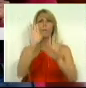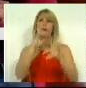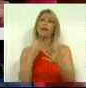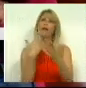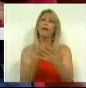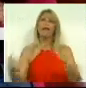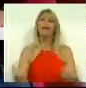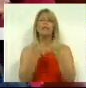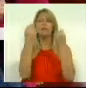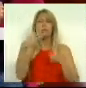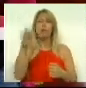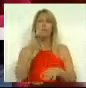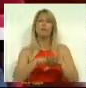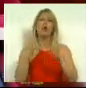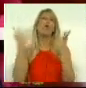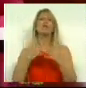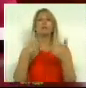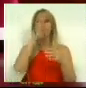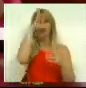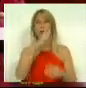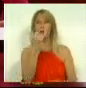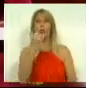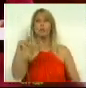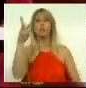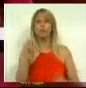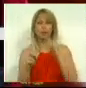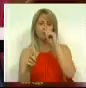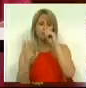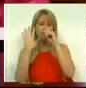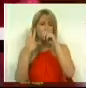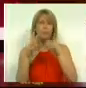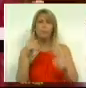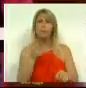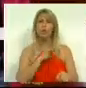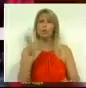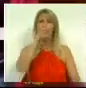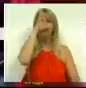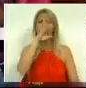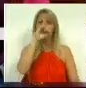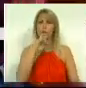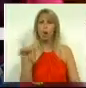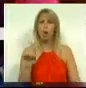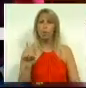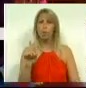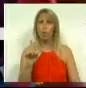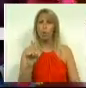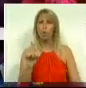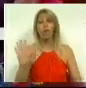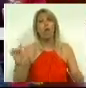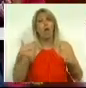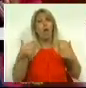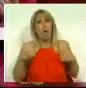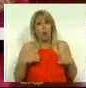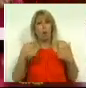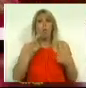ao próximo Orçamento de Estado para 2013. Mas não se lembrou, Sra. Primeiro-Ministro, que o PS tem dado boa mão. Deu na viabilização do